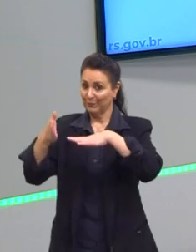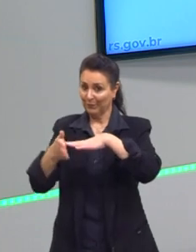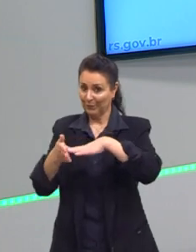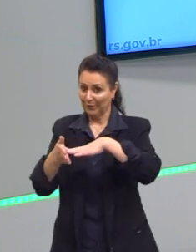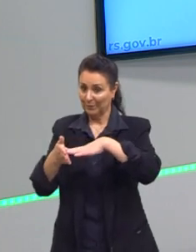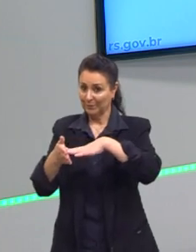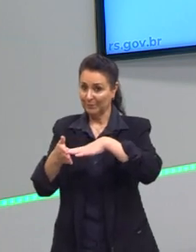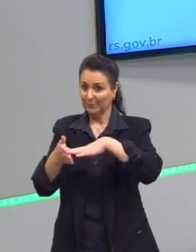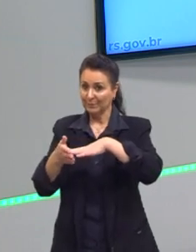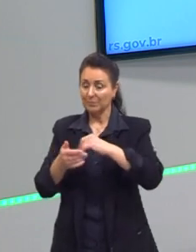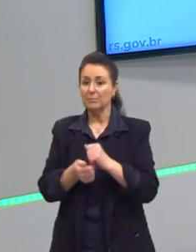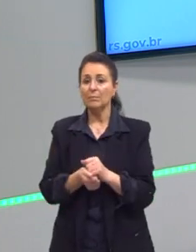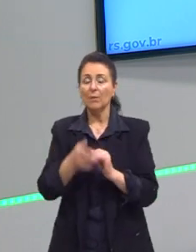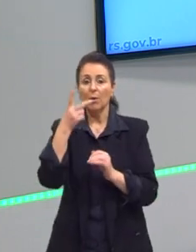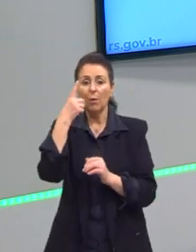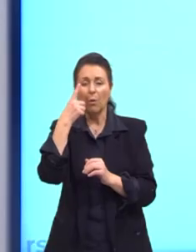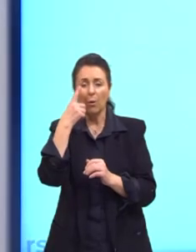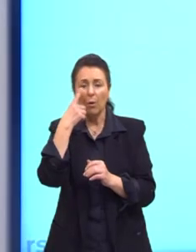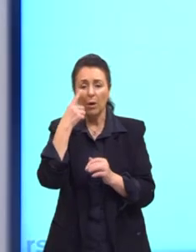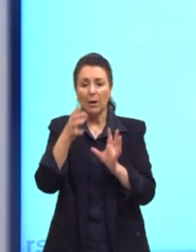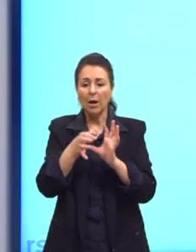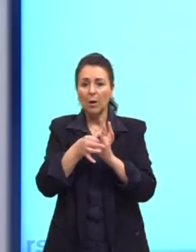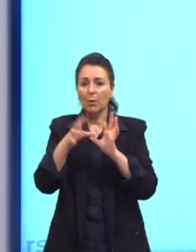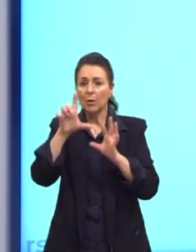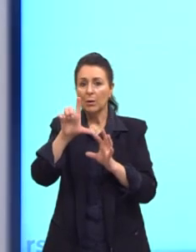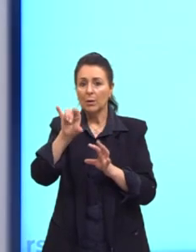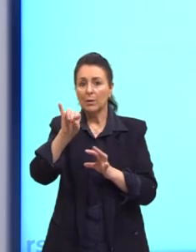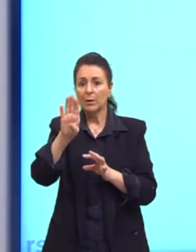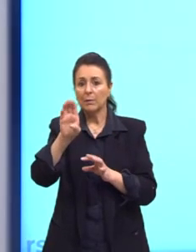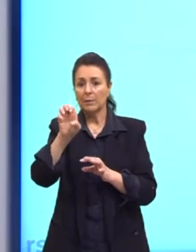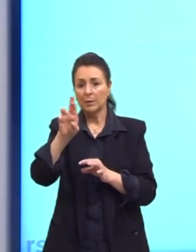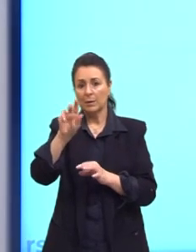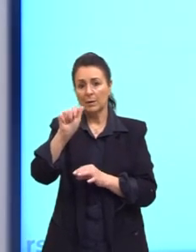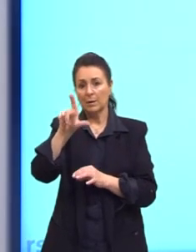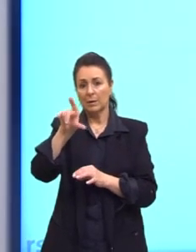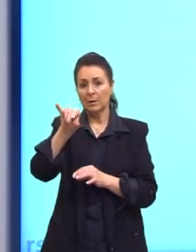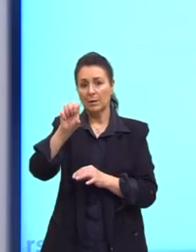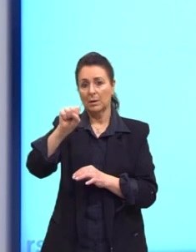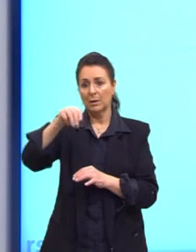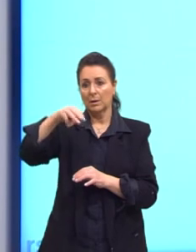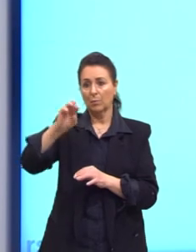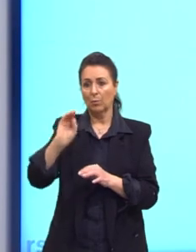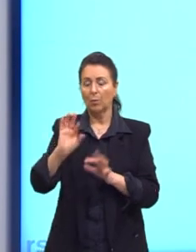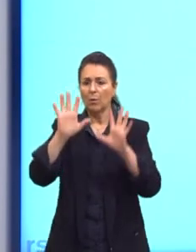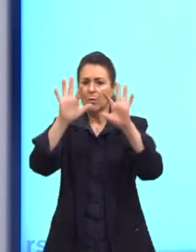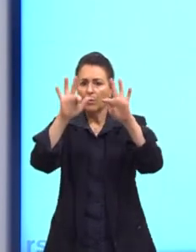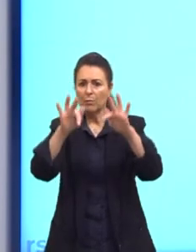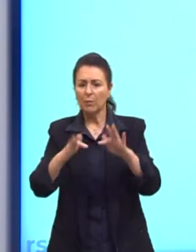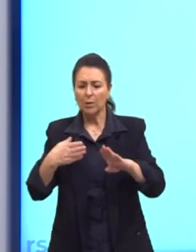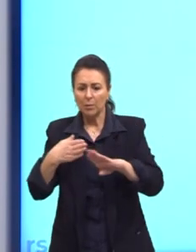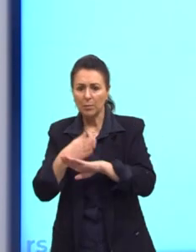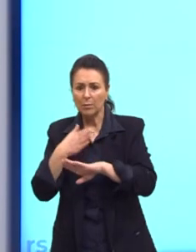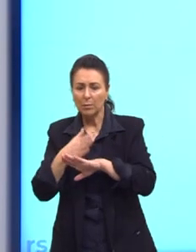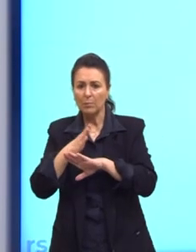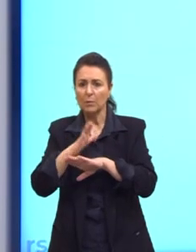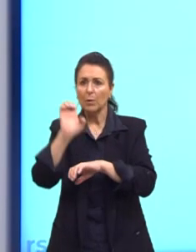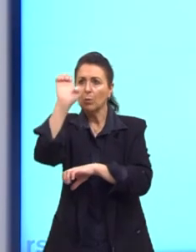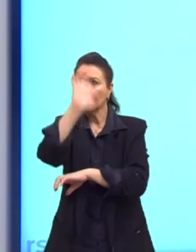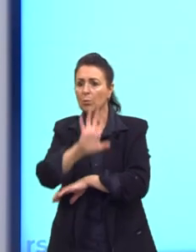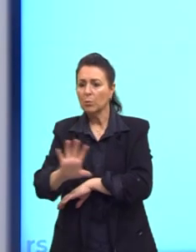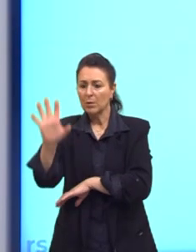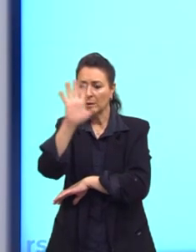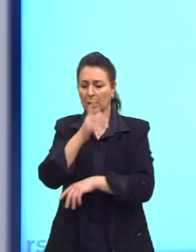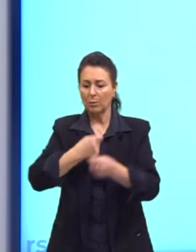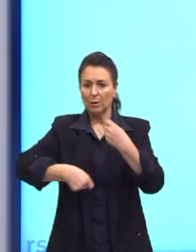relação ao liberalismo, olha essa charge aqui. Ele fala, basta a intervenção do Estado na economia,